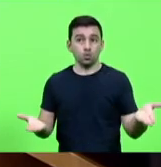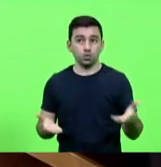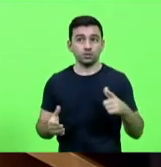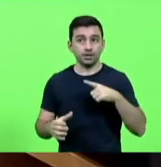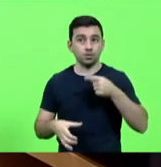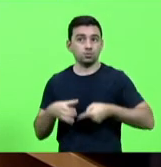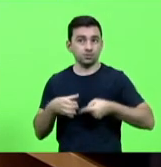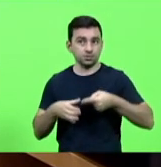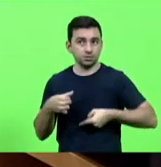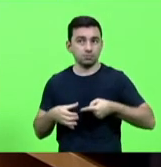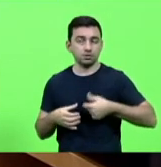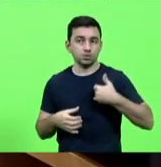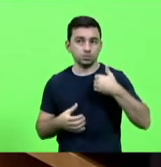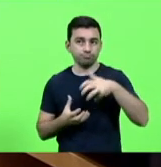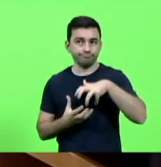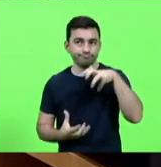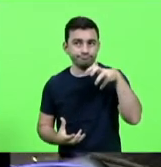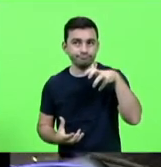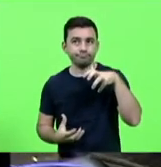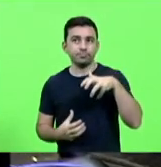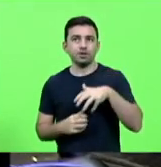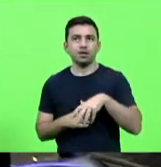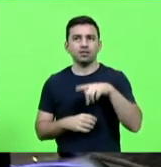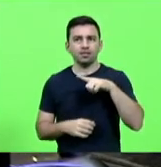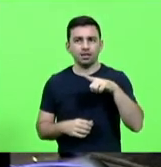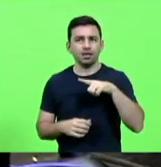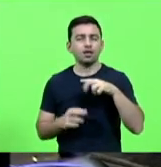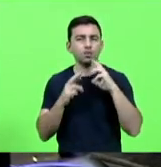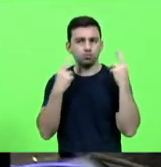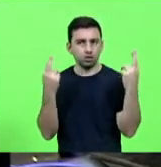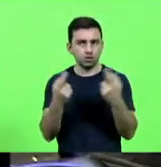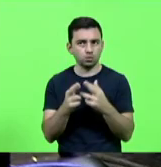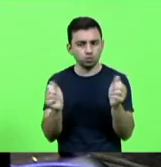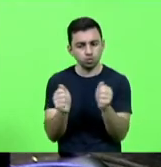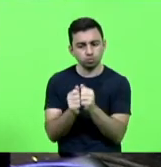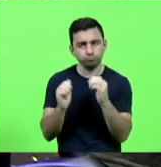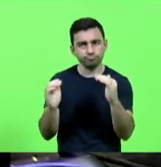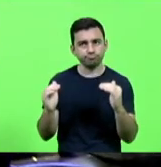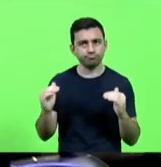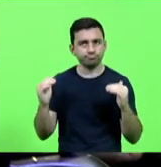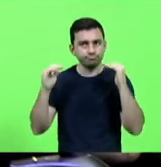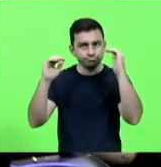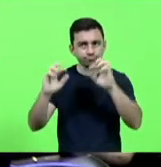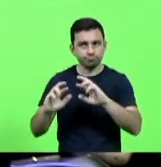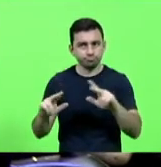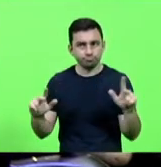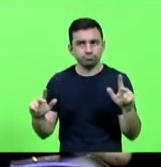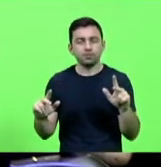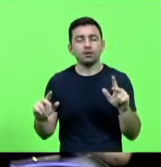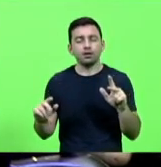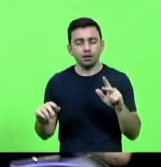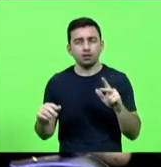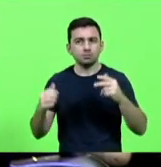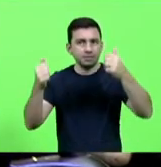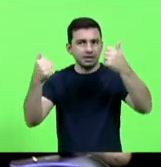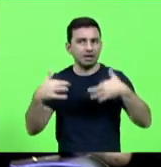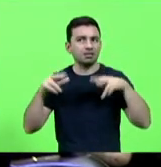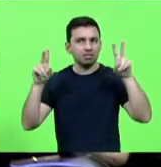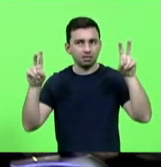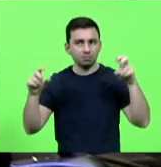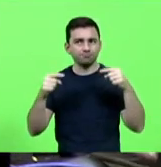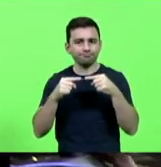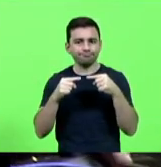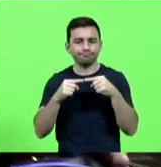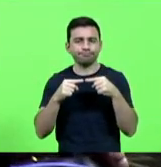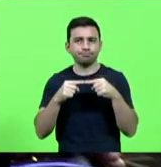idoso uma reunião com autoridades para podermos tratar deste assunto que de